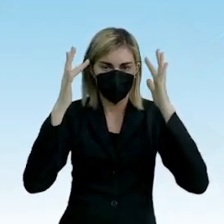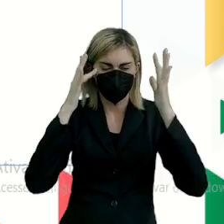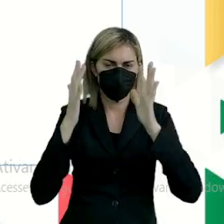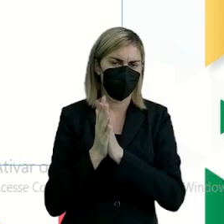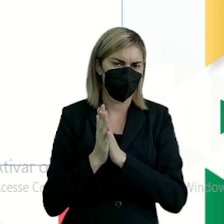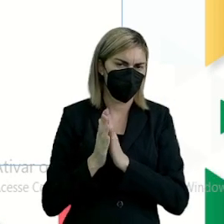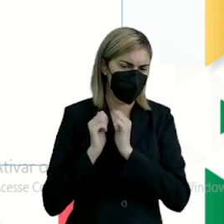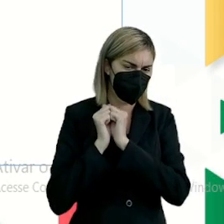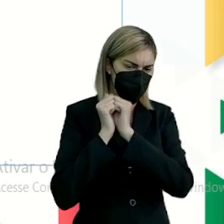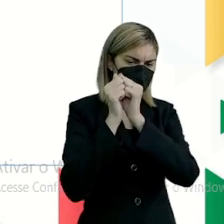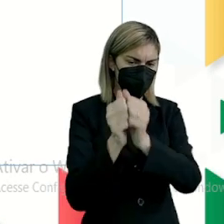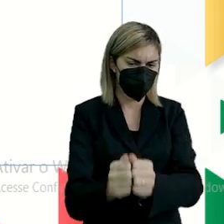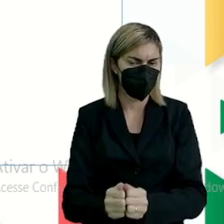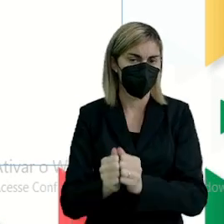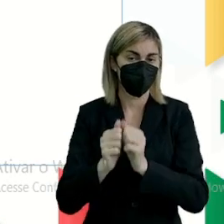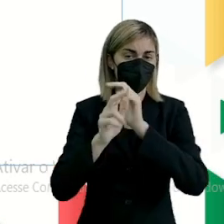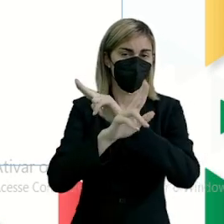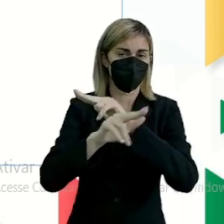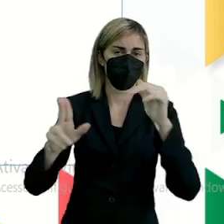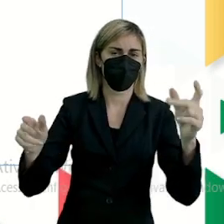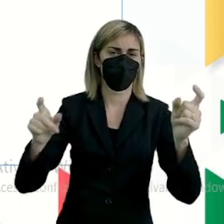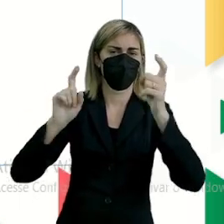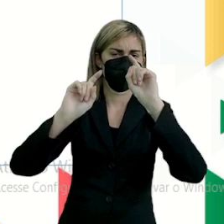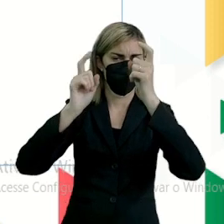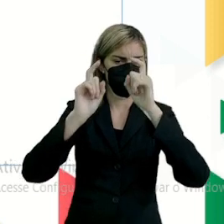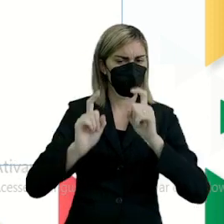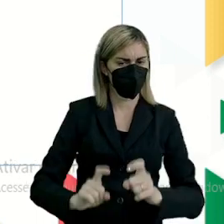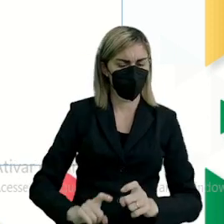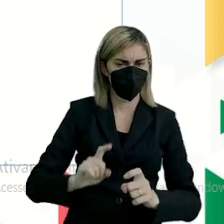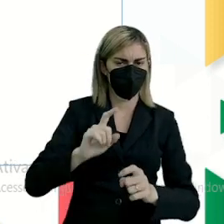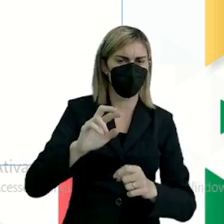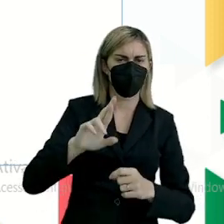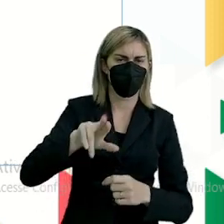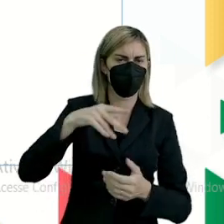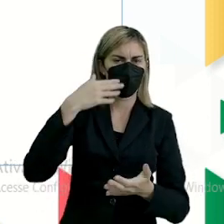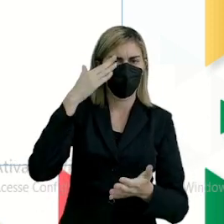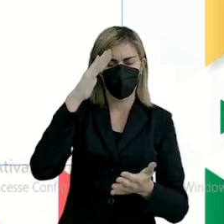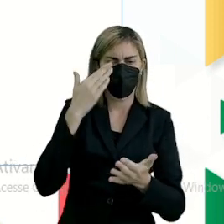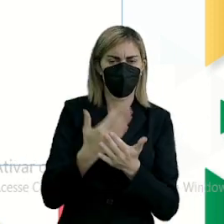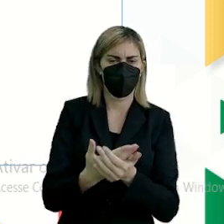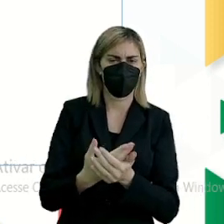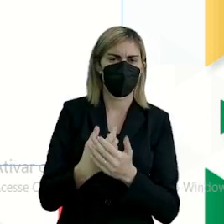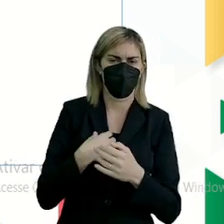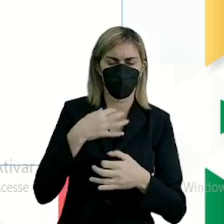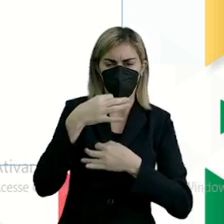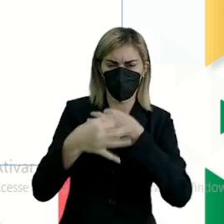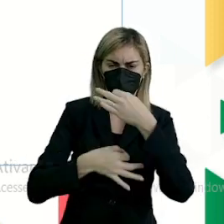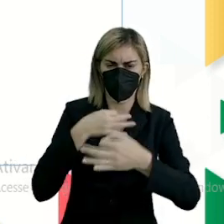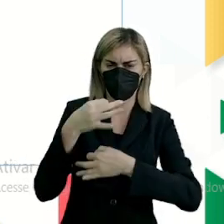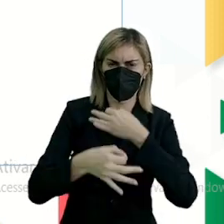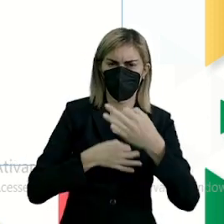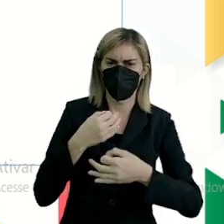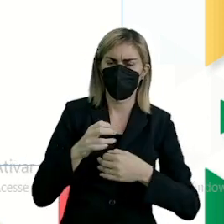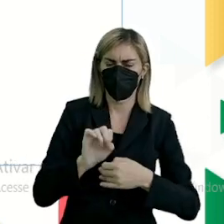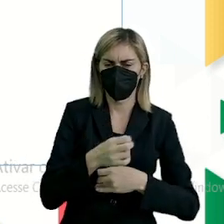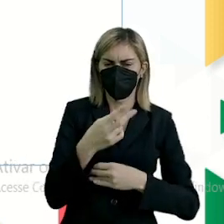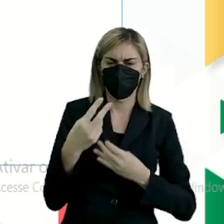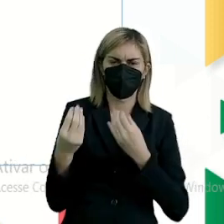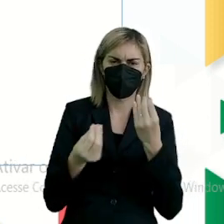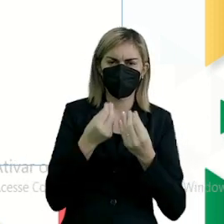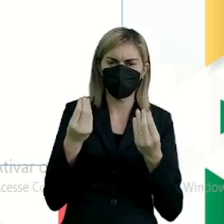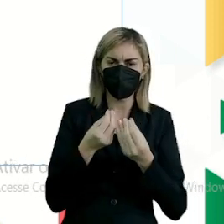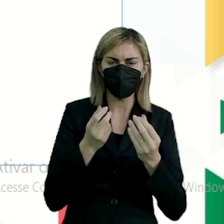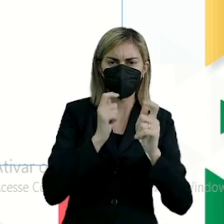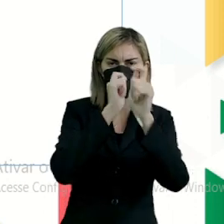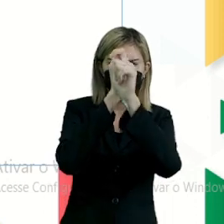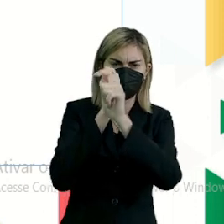Acompanhe comigo? Nunca discuta, não convencerá ninguém. As opiniões são como os pregos,